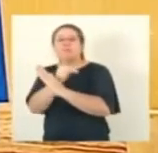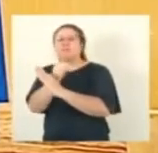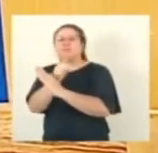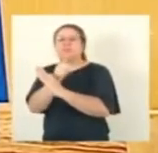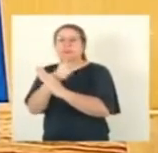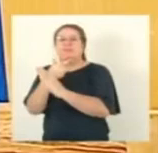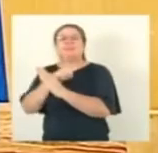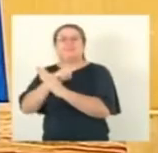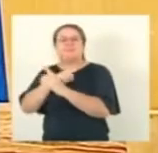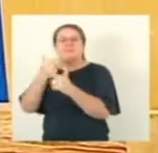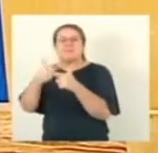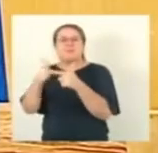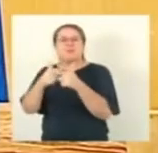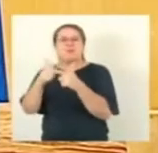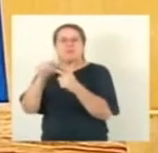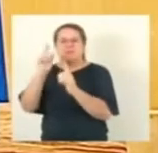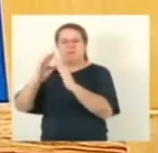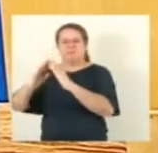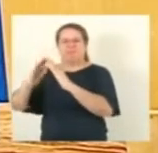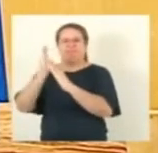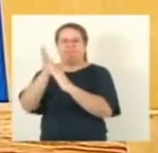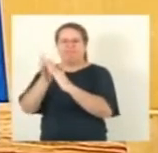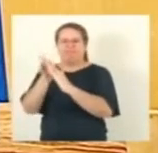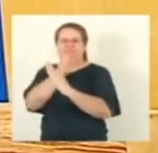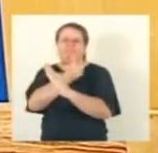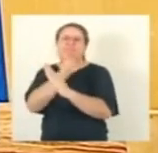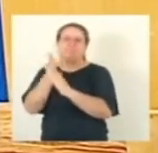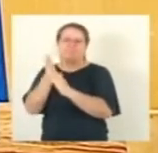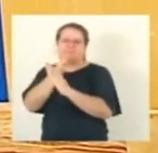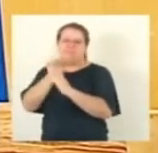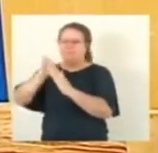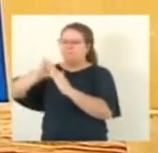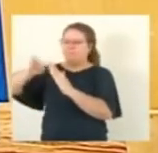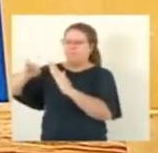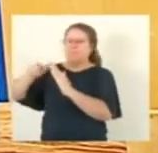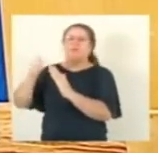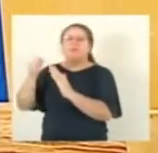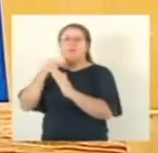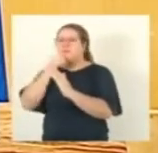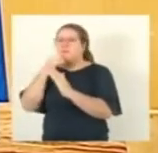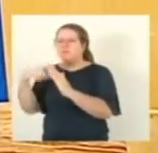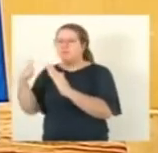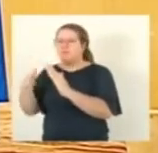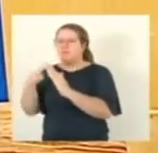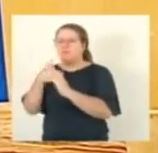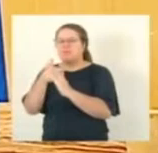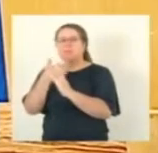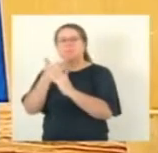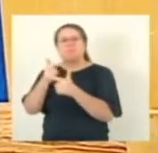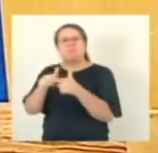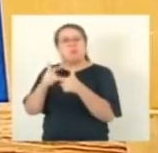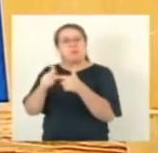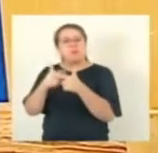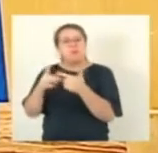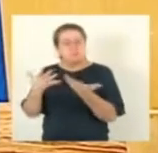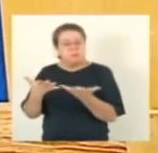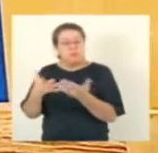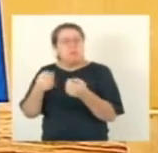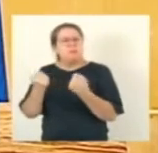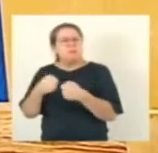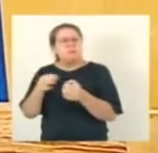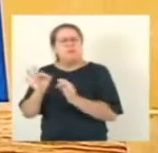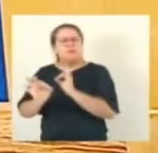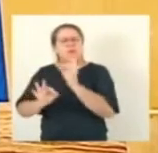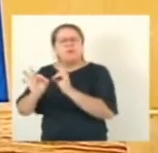rede da EDP ali. Nós entramos em contato, na semana passada, com a EDP, para que eles façam uma avaliação se procede à